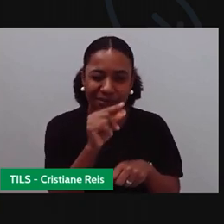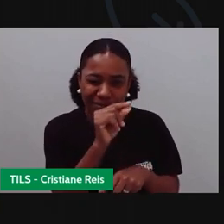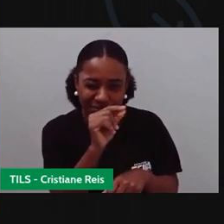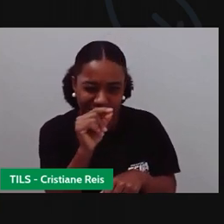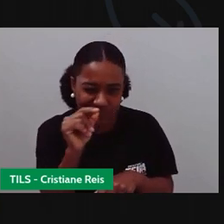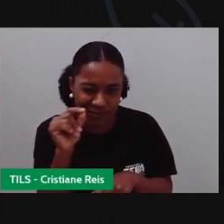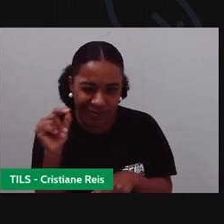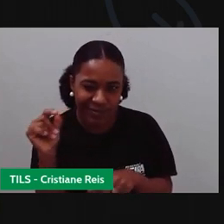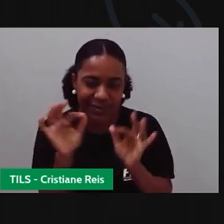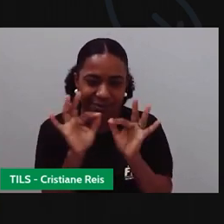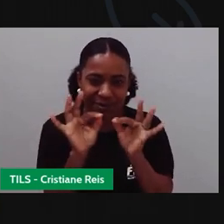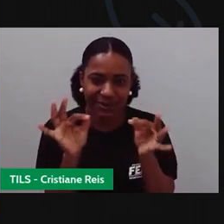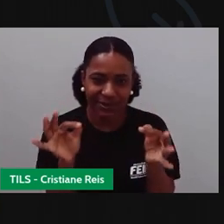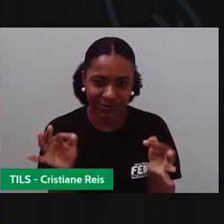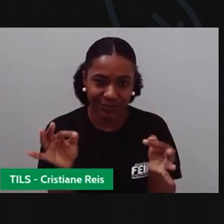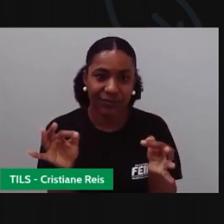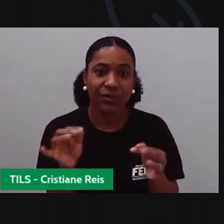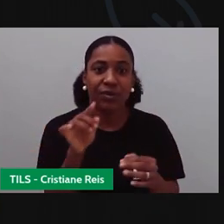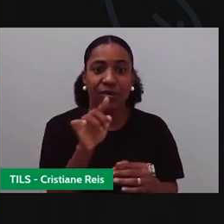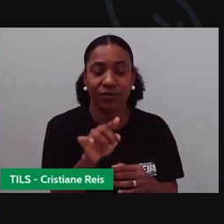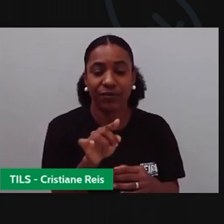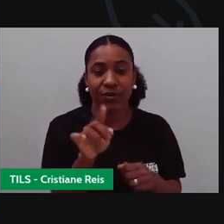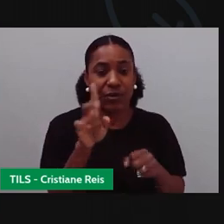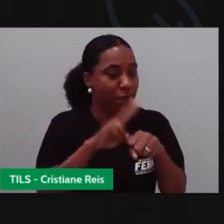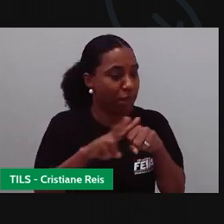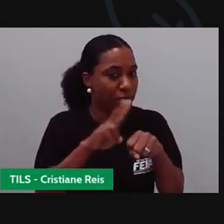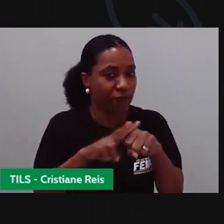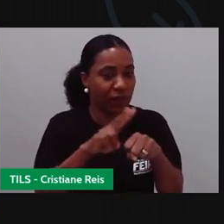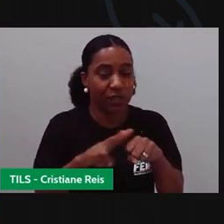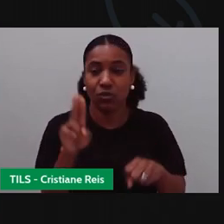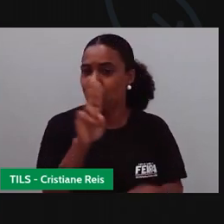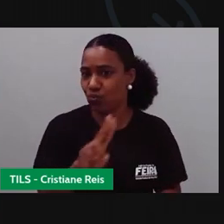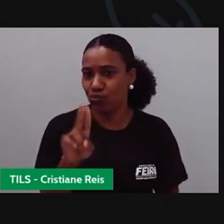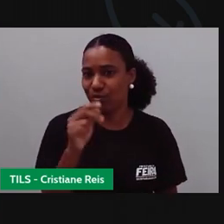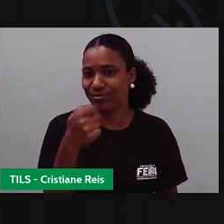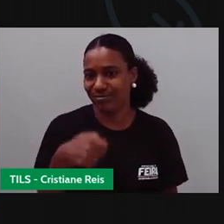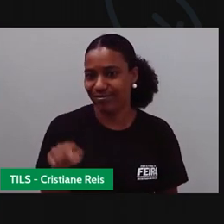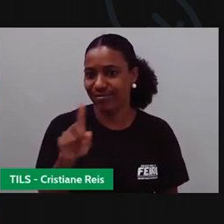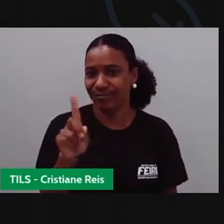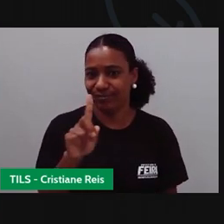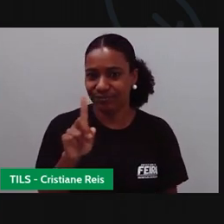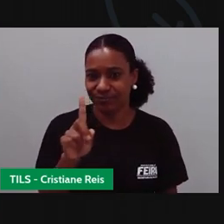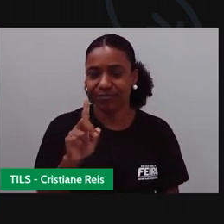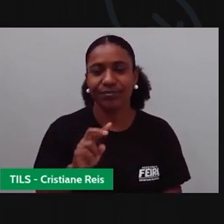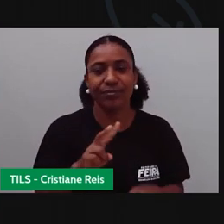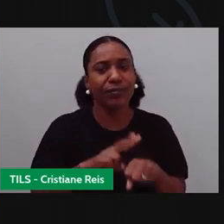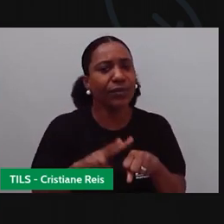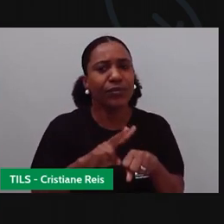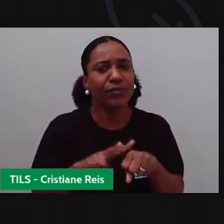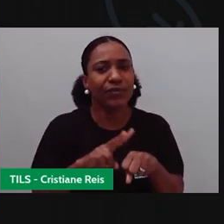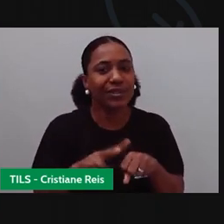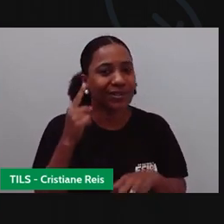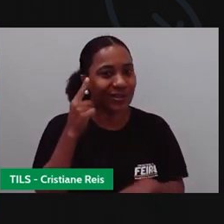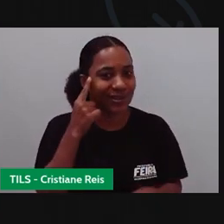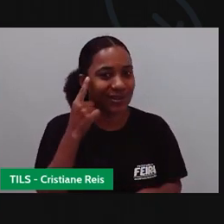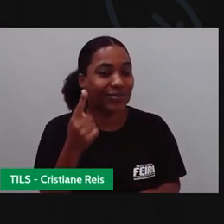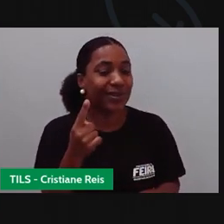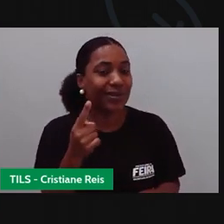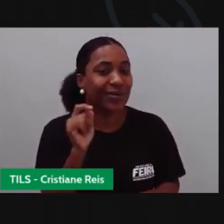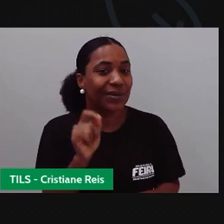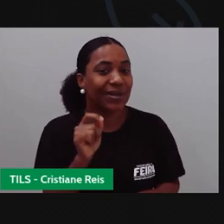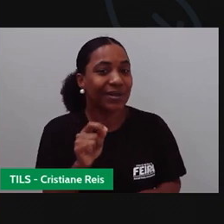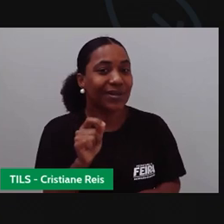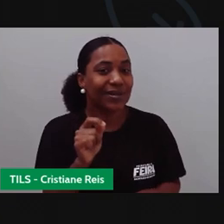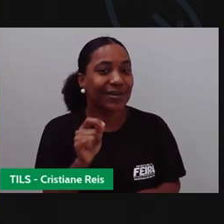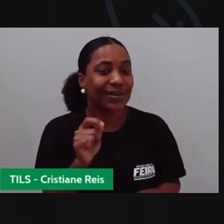mas aparece. Então, a só não vai usar o quê? O verde. Lembrando pra vocês que o verde, né? Olha só, o verde é o quê?